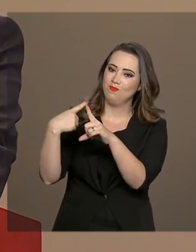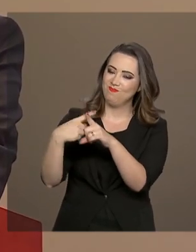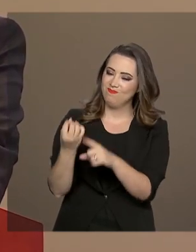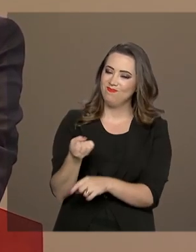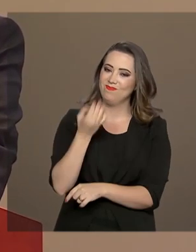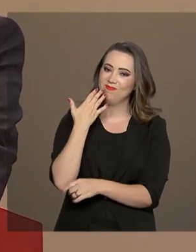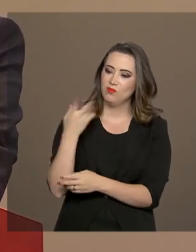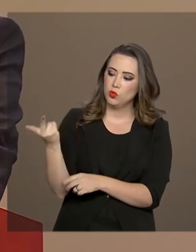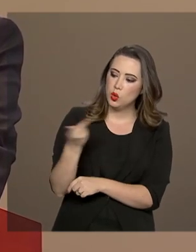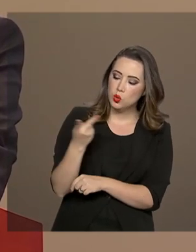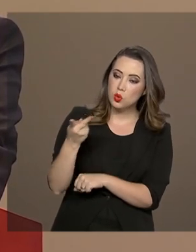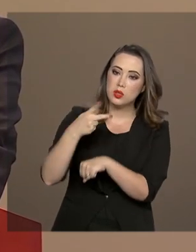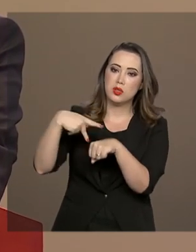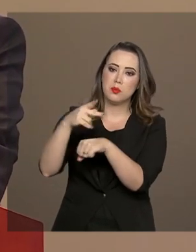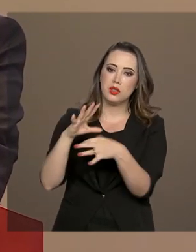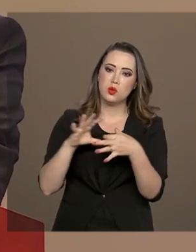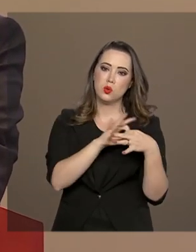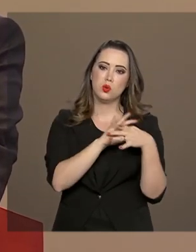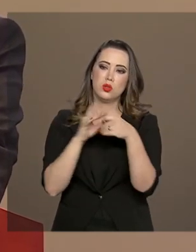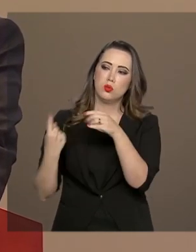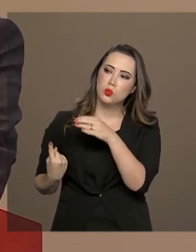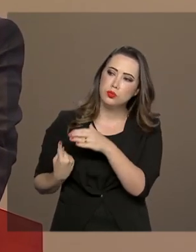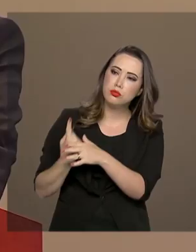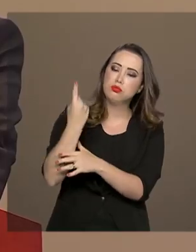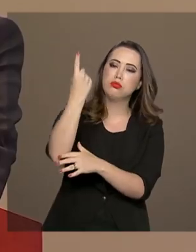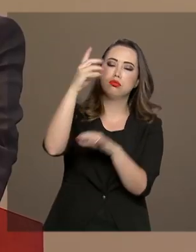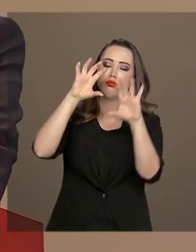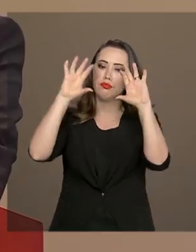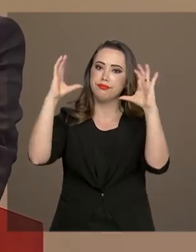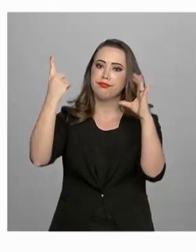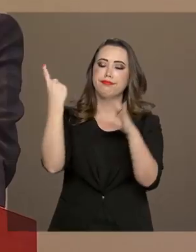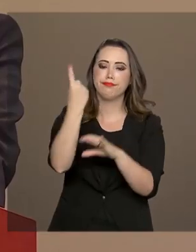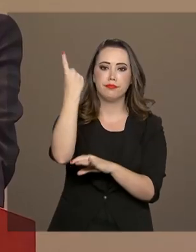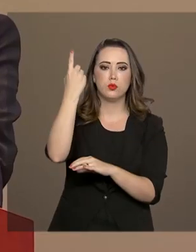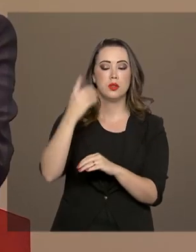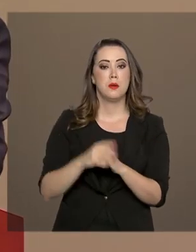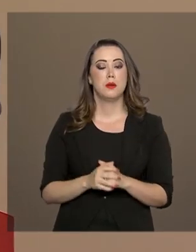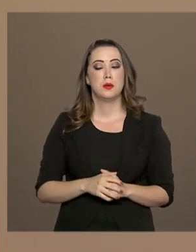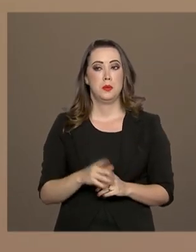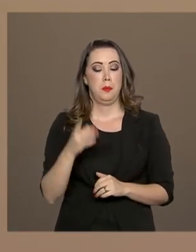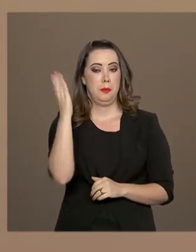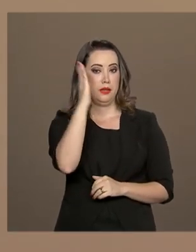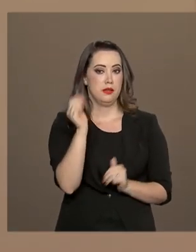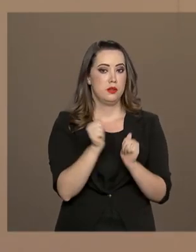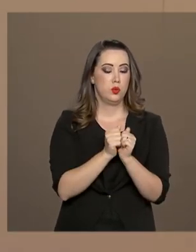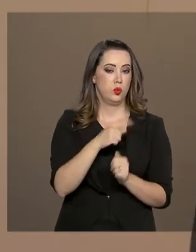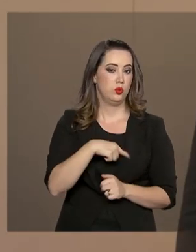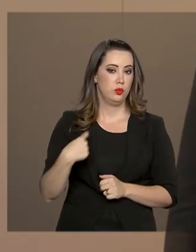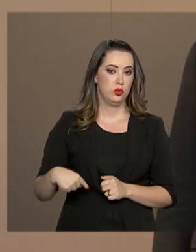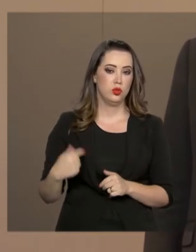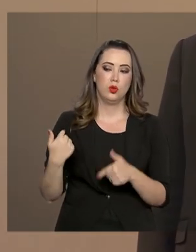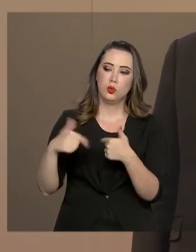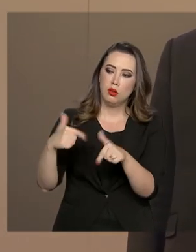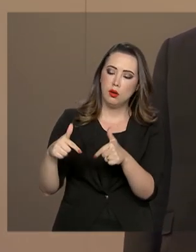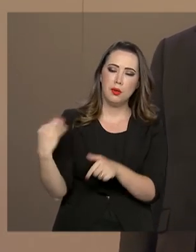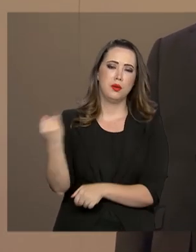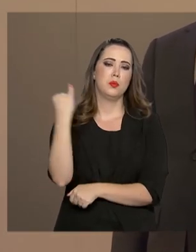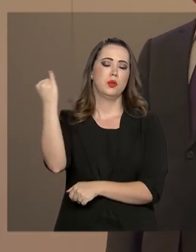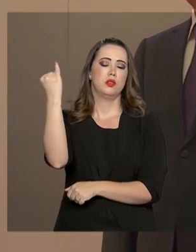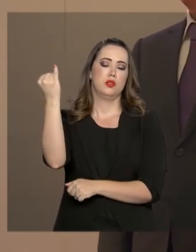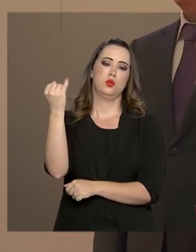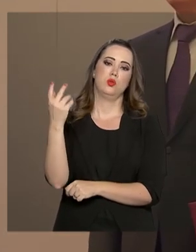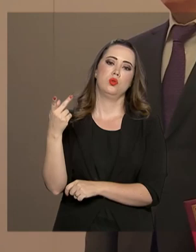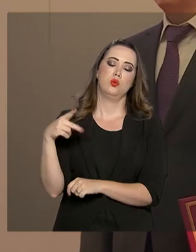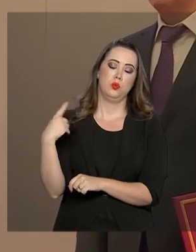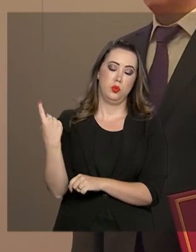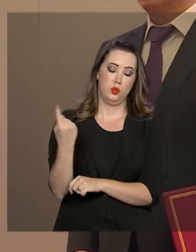-sucedida cooperação espacial entre o Brasil e a China. Sua entrada em operação será de grande utilidade